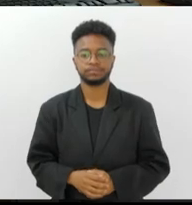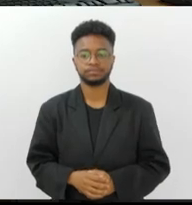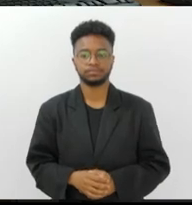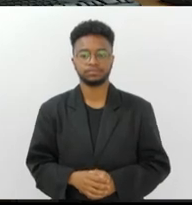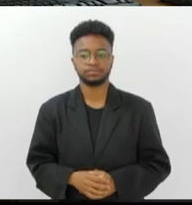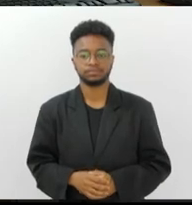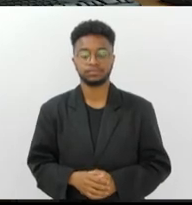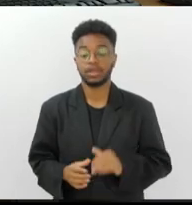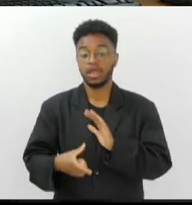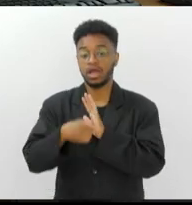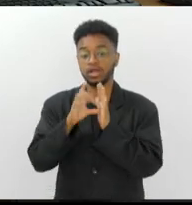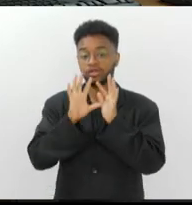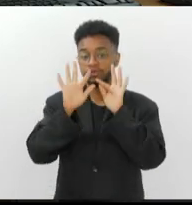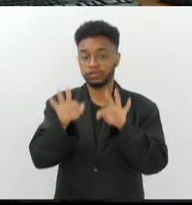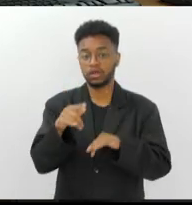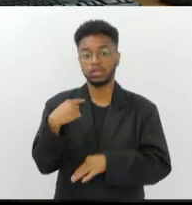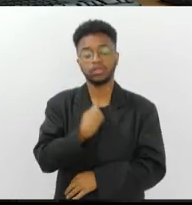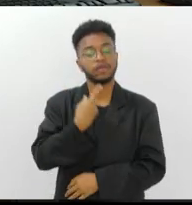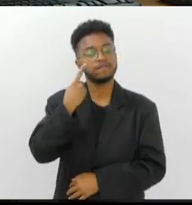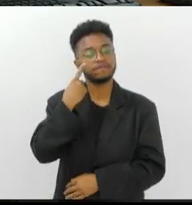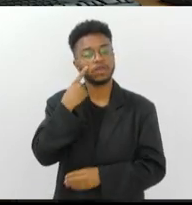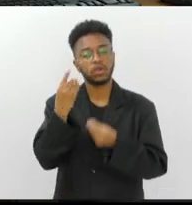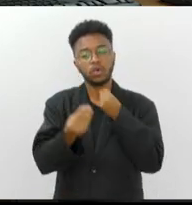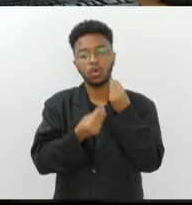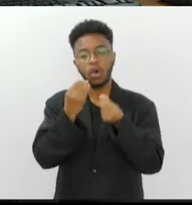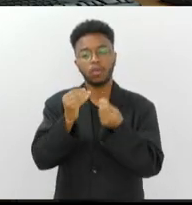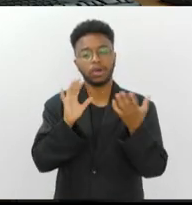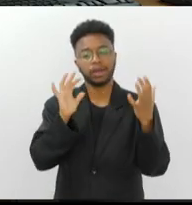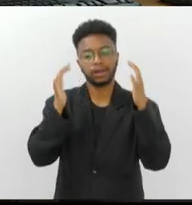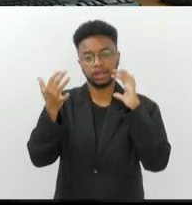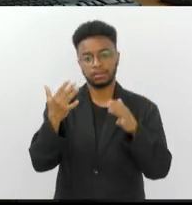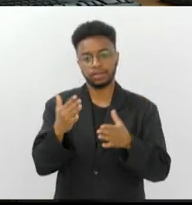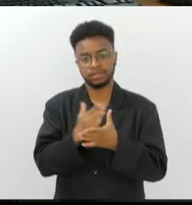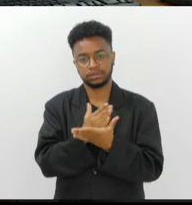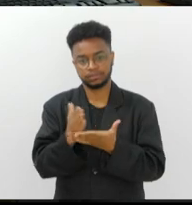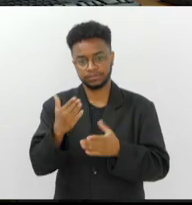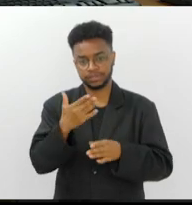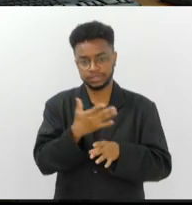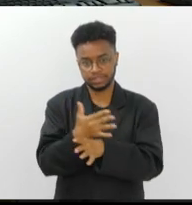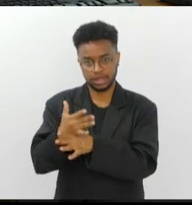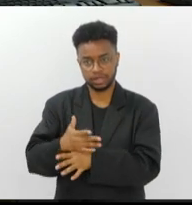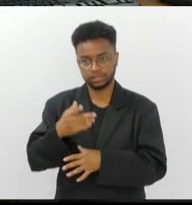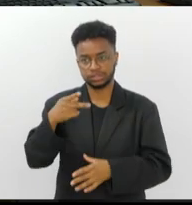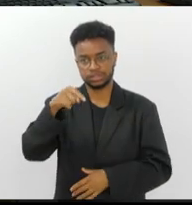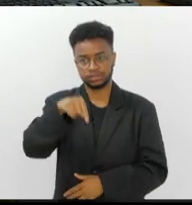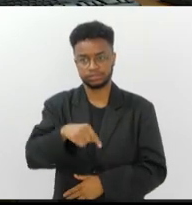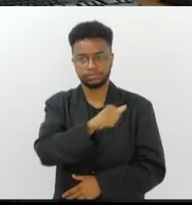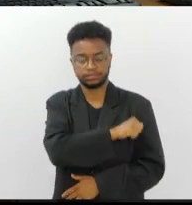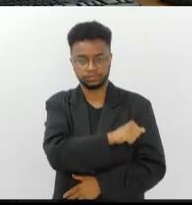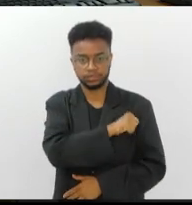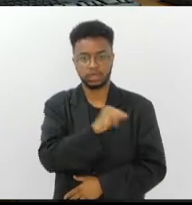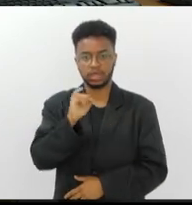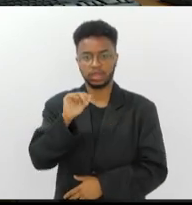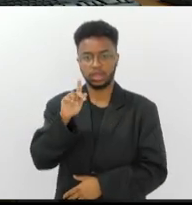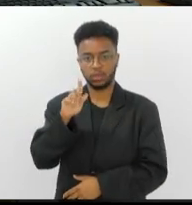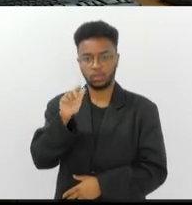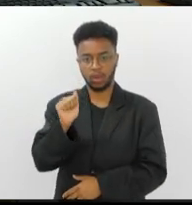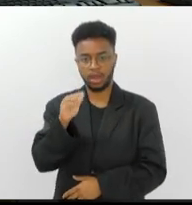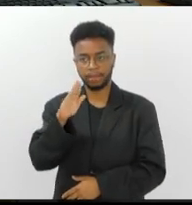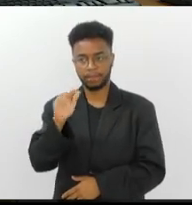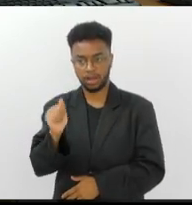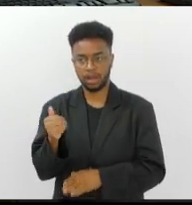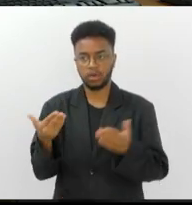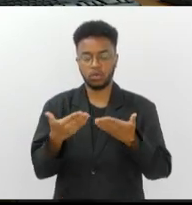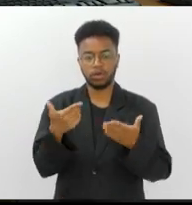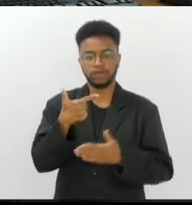E antes de encerrar, vamos dar uma olhada no tempo em algumas cidades do estado. Você vê aqui na tela, Iguaba